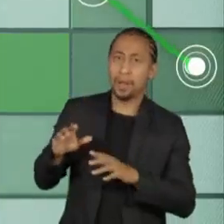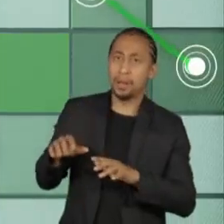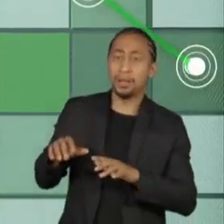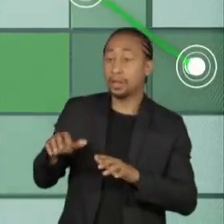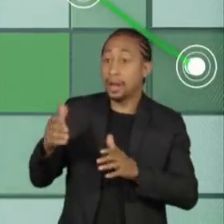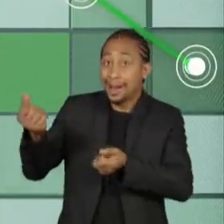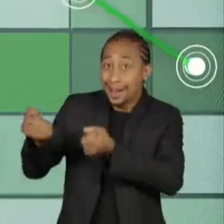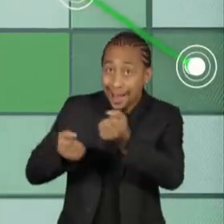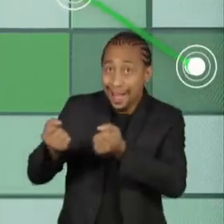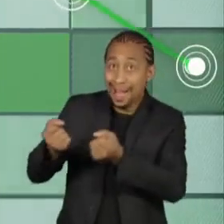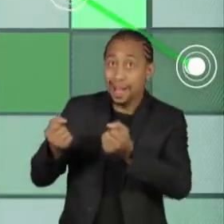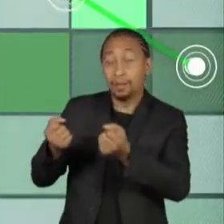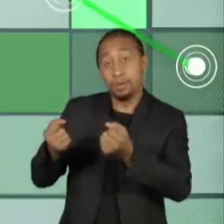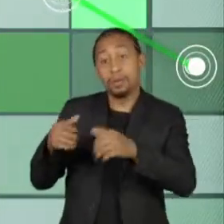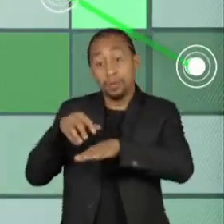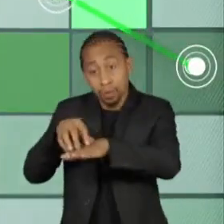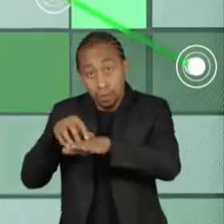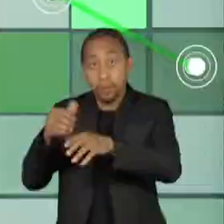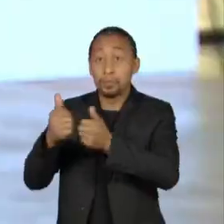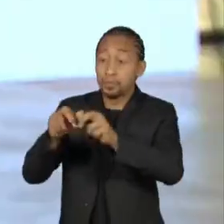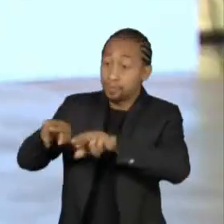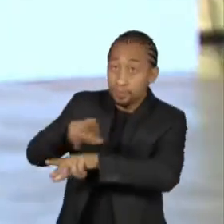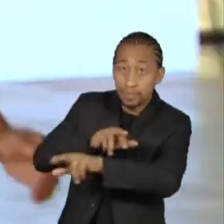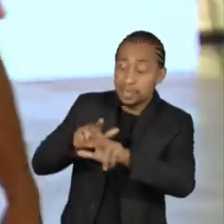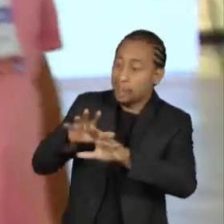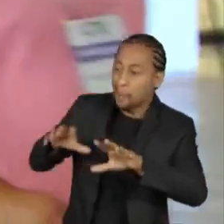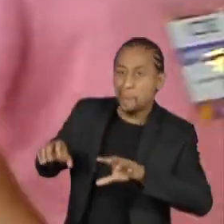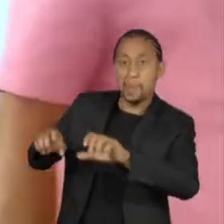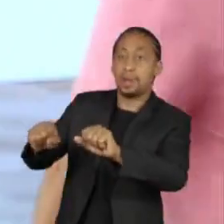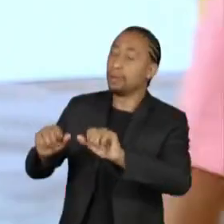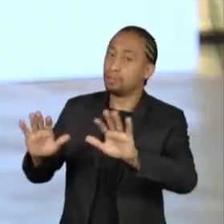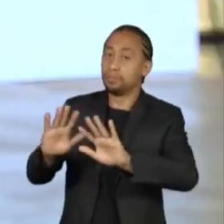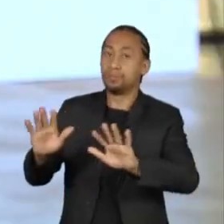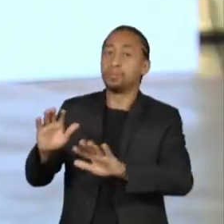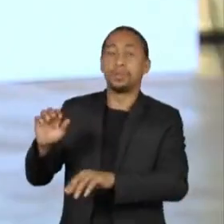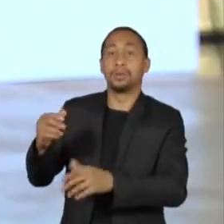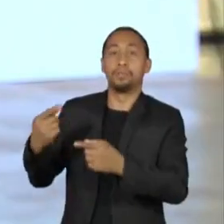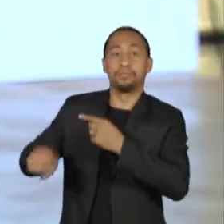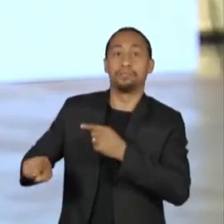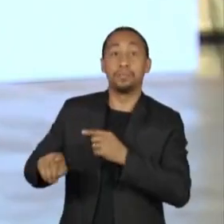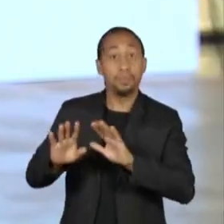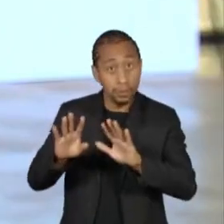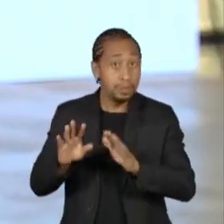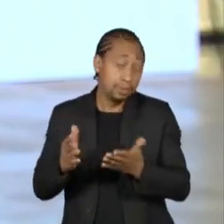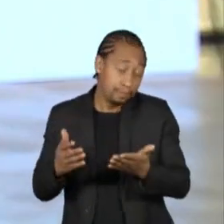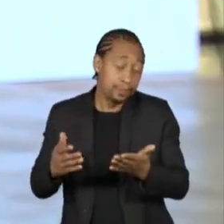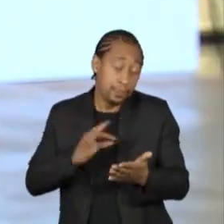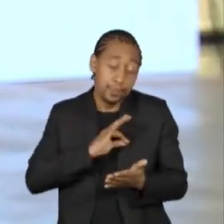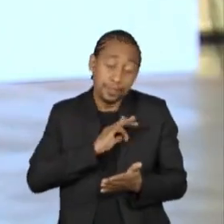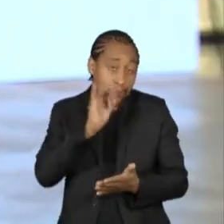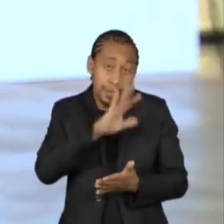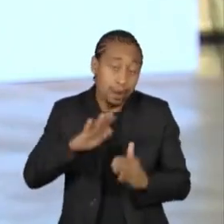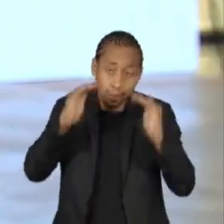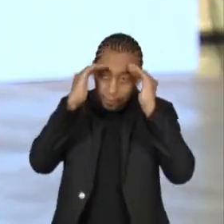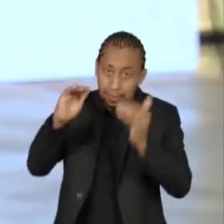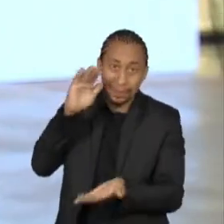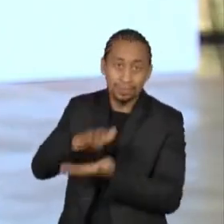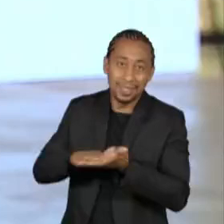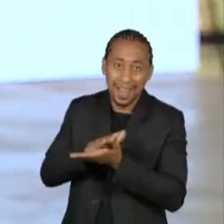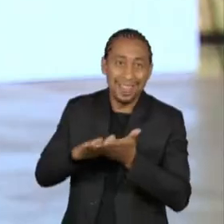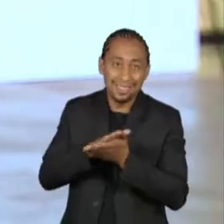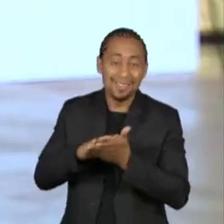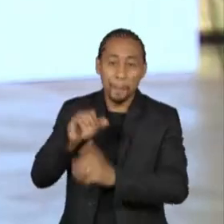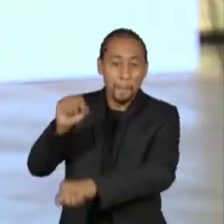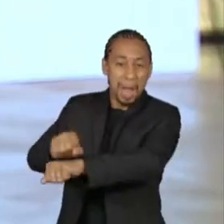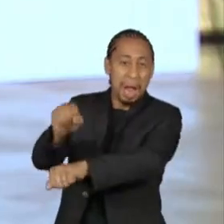usados para o transporte público de eleitores. Mas a PRF descumpriu a decisão e fez mais de 500 abordagens